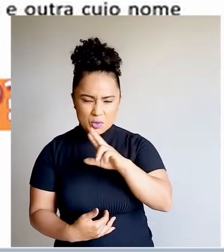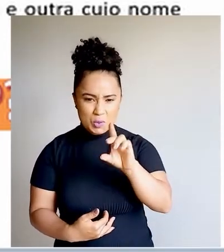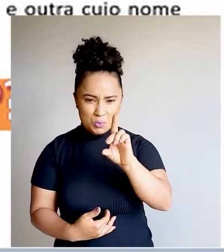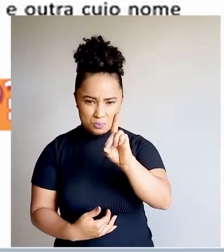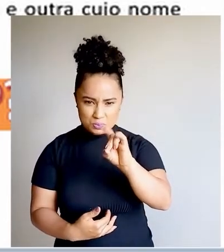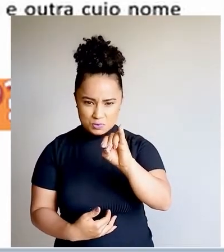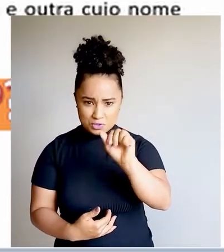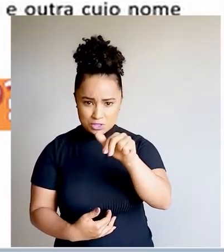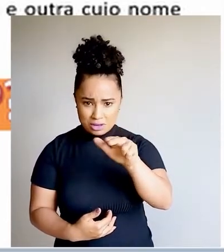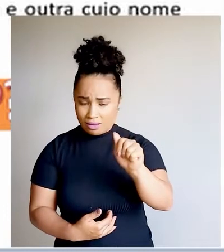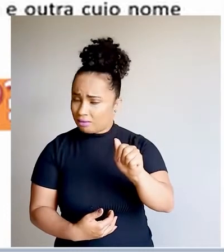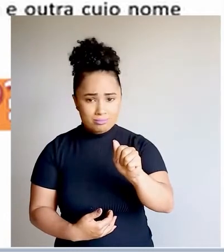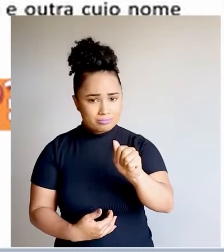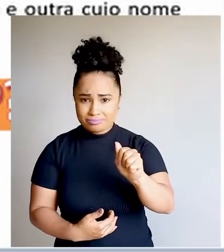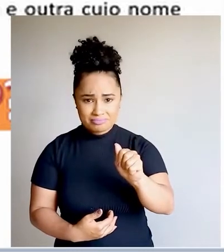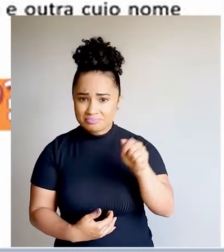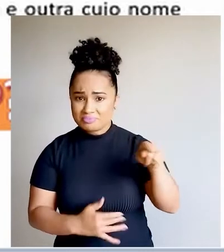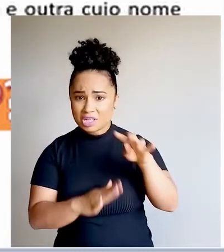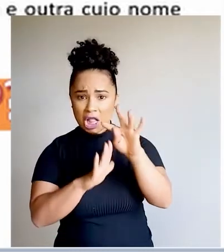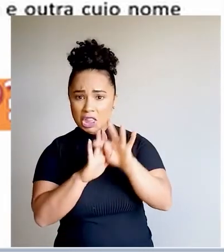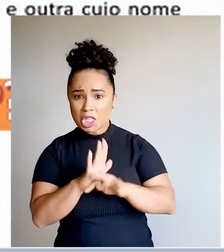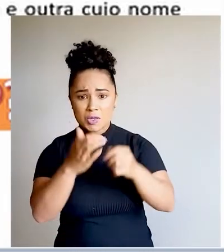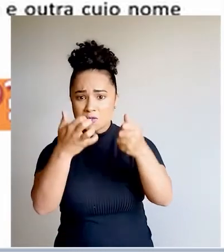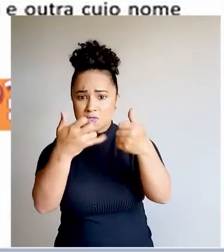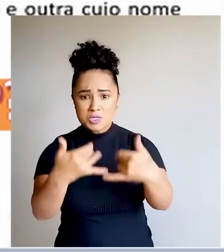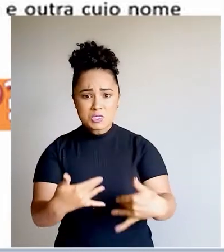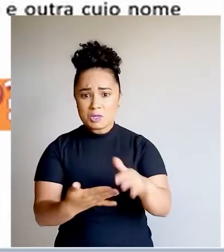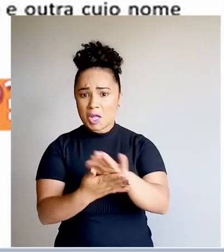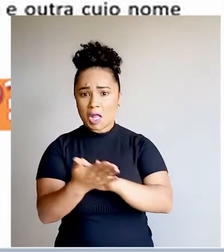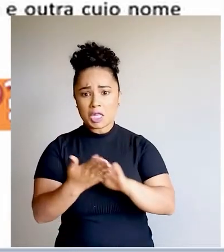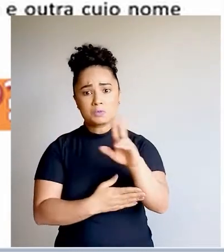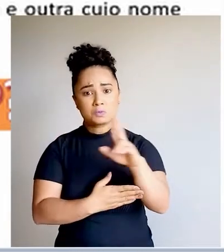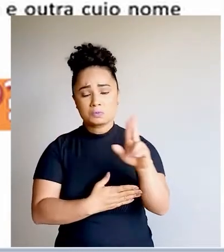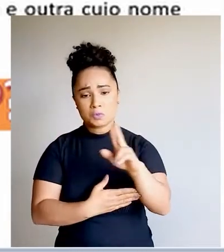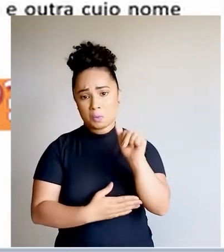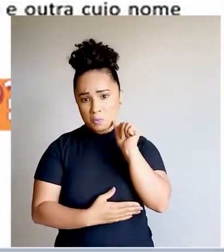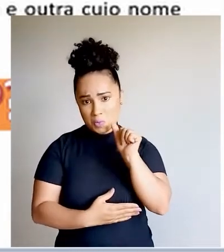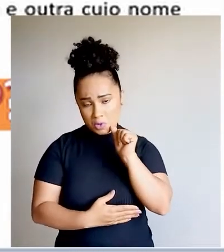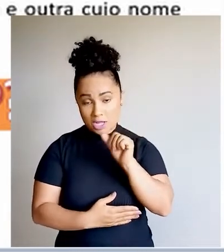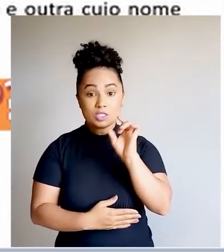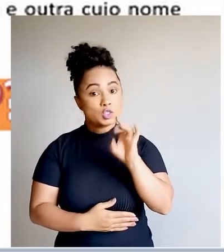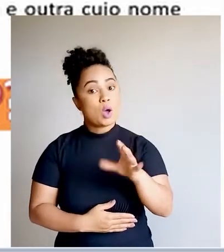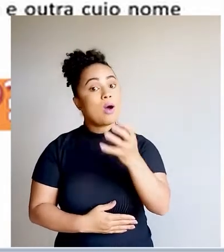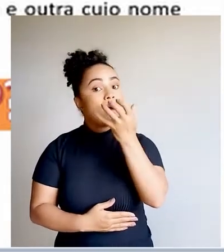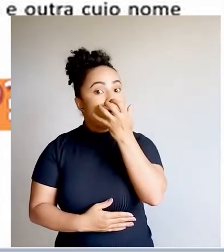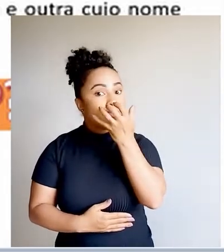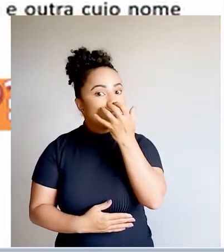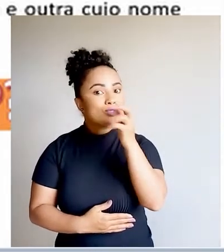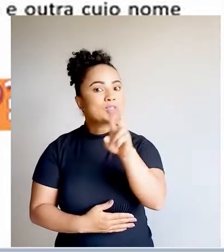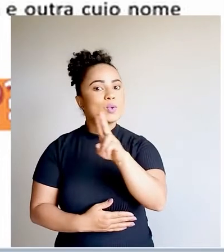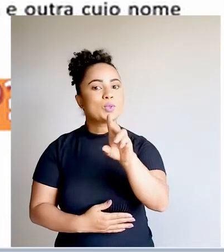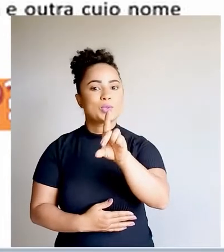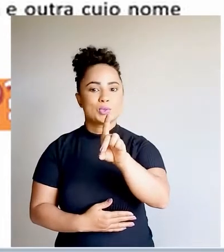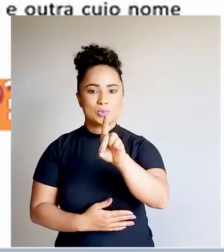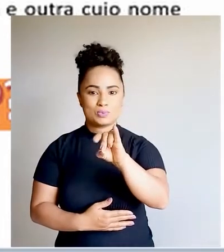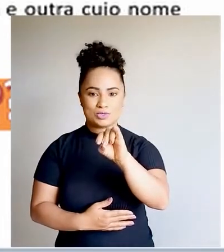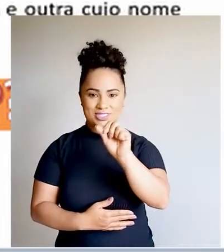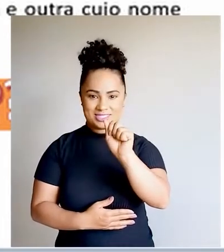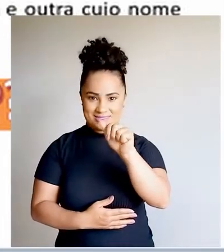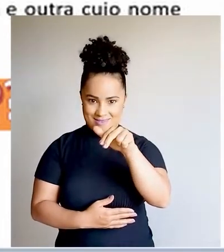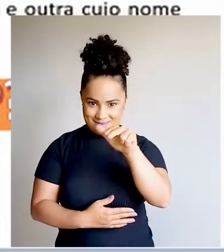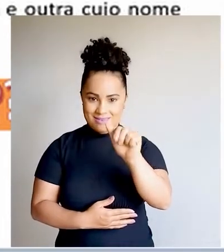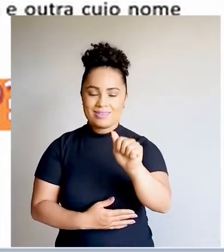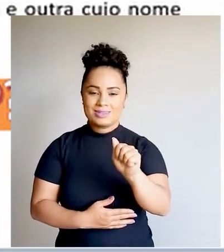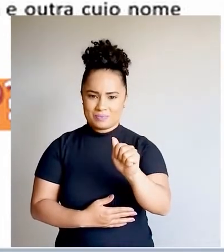dessa mulher não é Diana, que o nome da cachorra é é Diana. Então, a gente teve que... As informações, elas estão